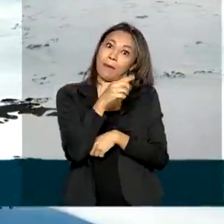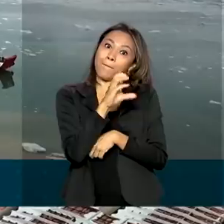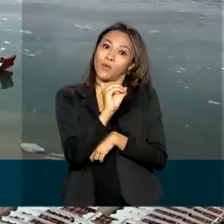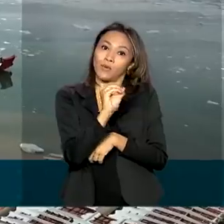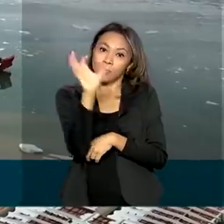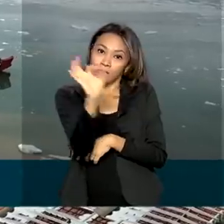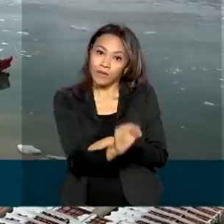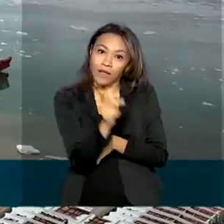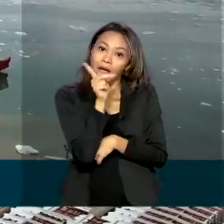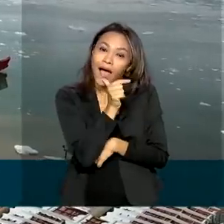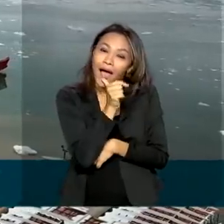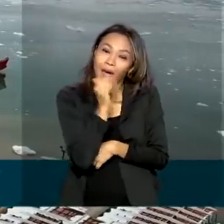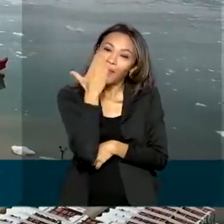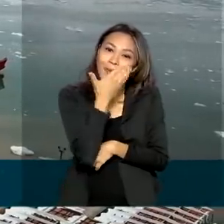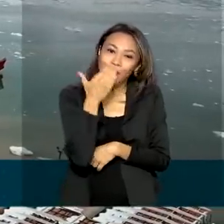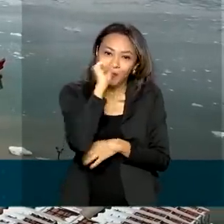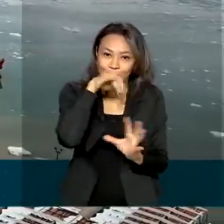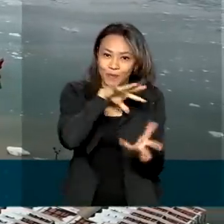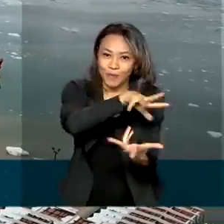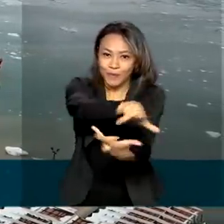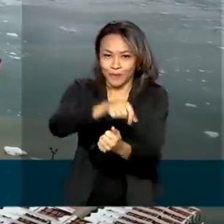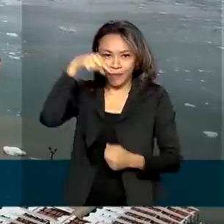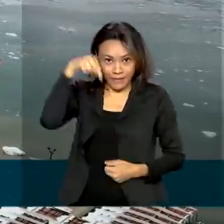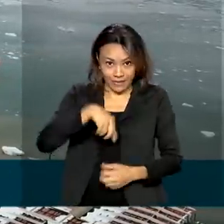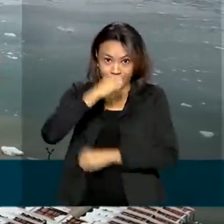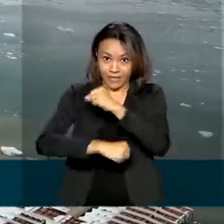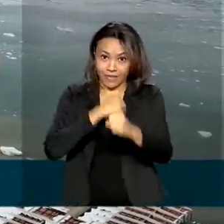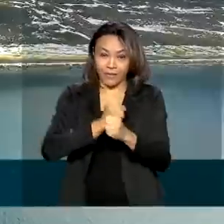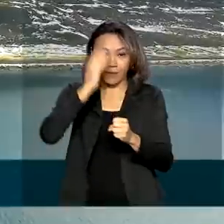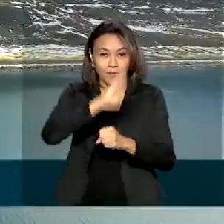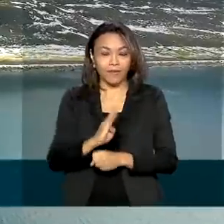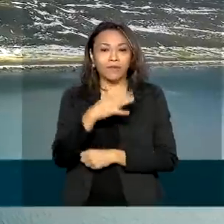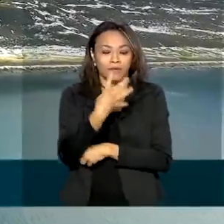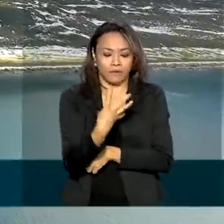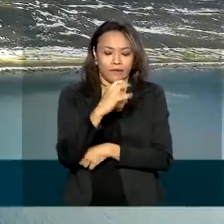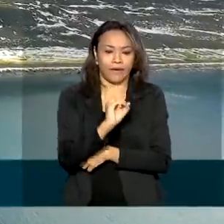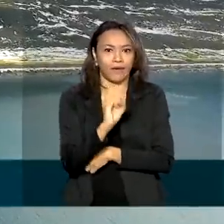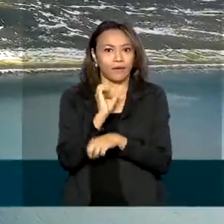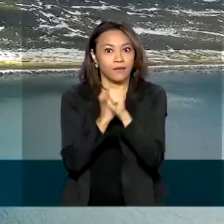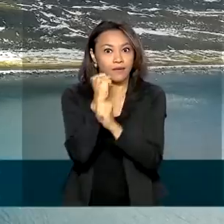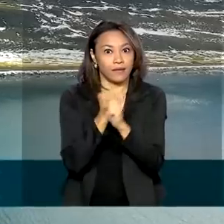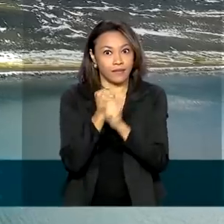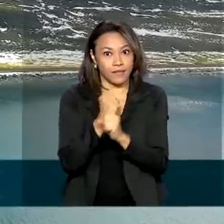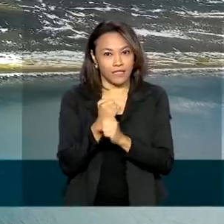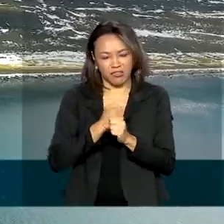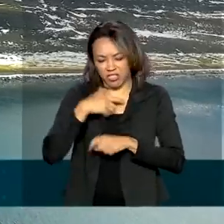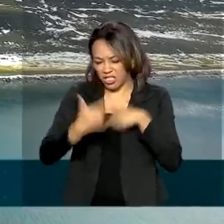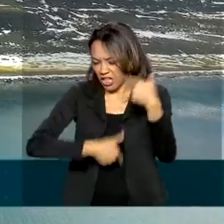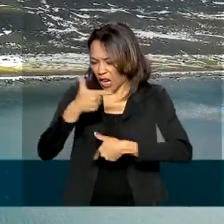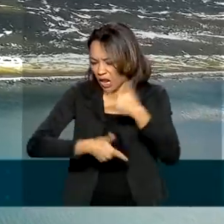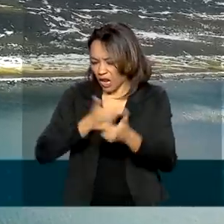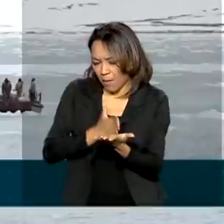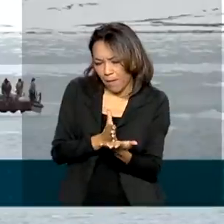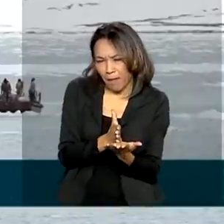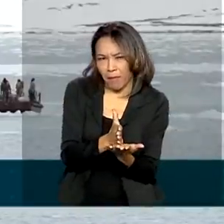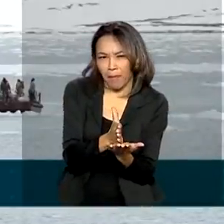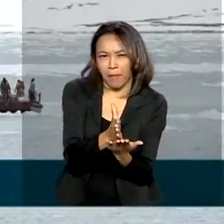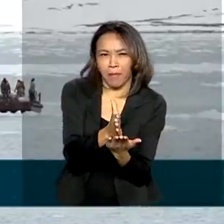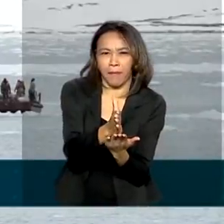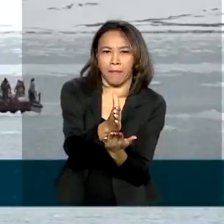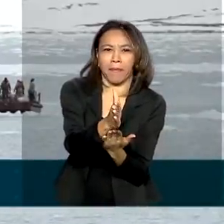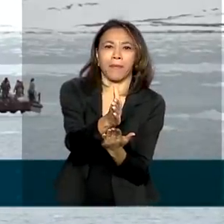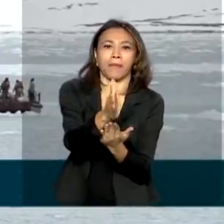planeta. E este ano o Brasil completa 40 anos de atividades ininterruptas na Antártica.